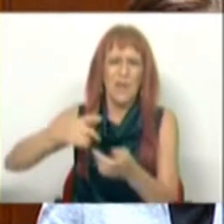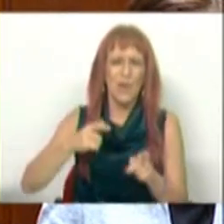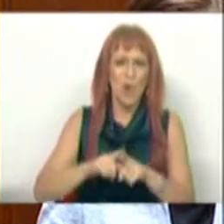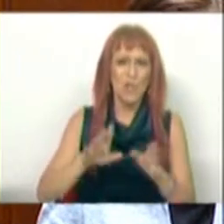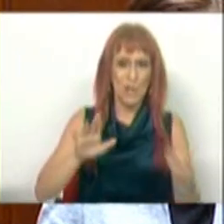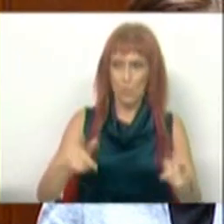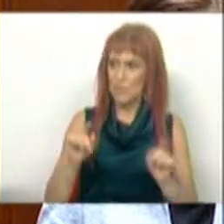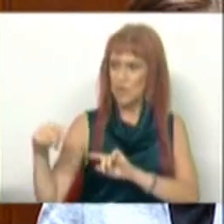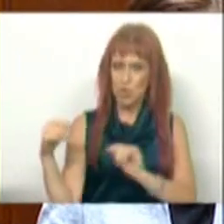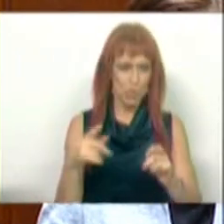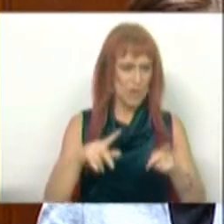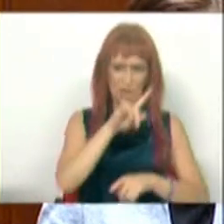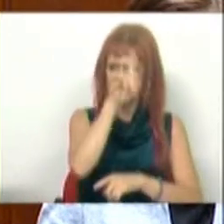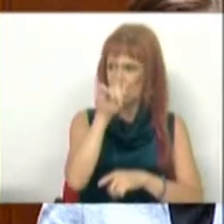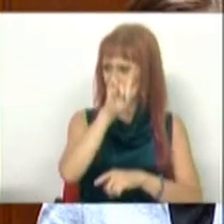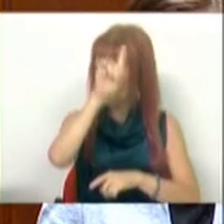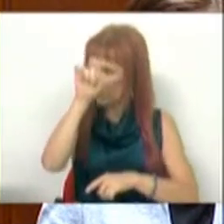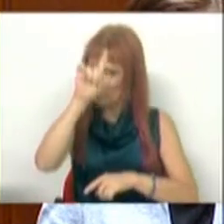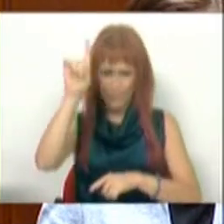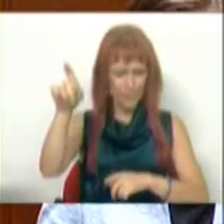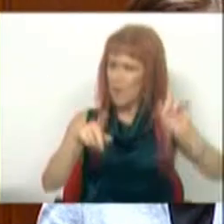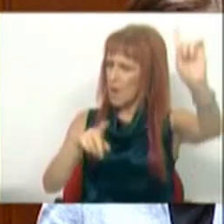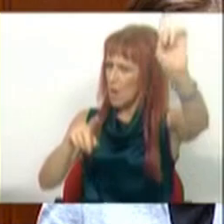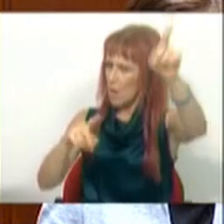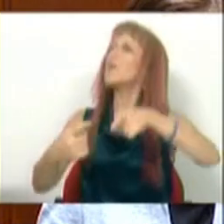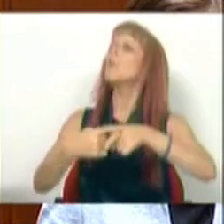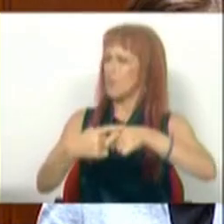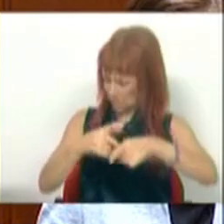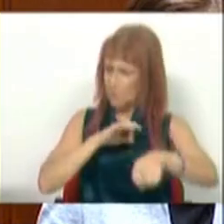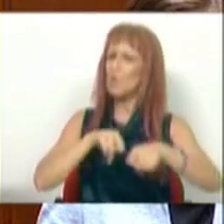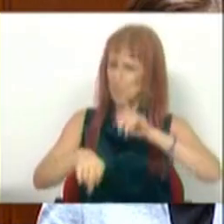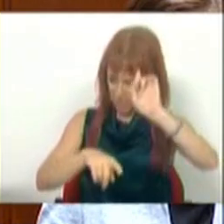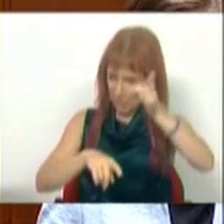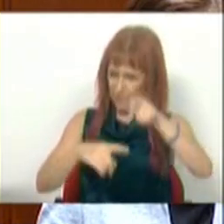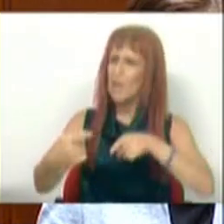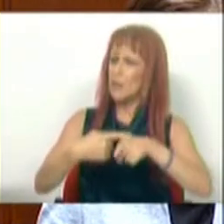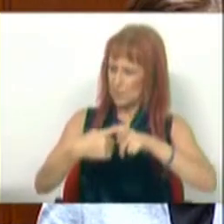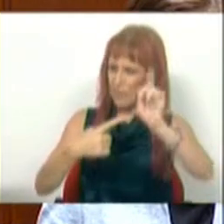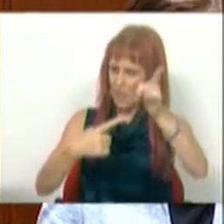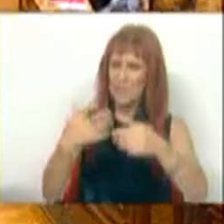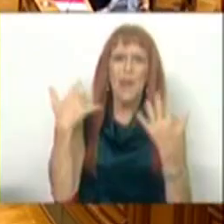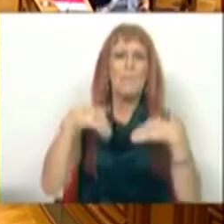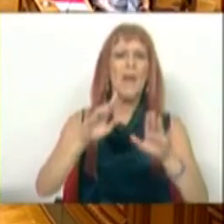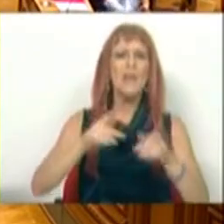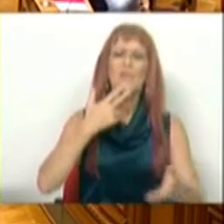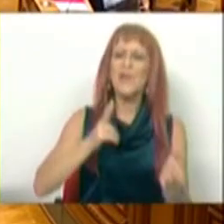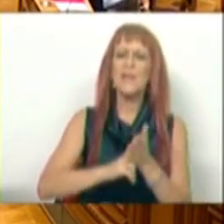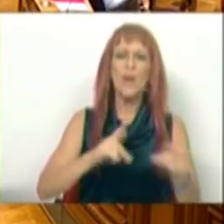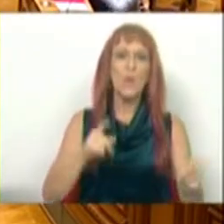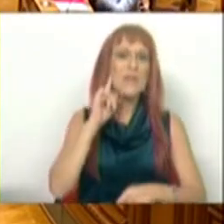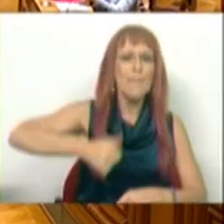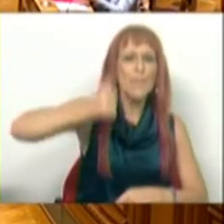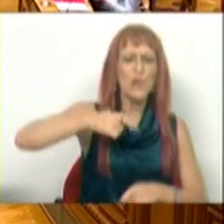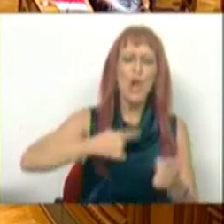já começamos aqui a discutir as questões. Não, não, interessa, Sr. Deputado. interessa, mas o que é verdadeiramente